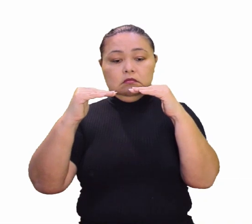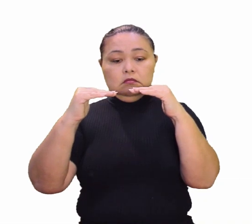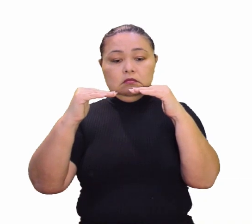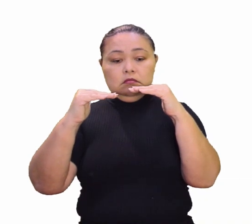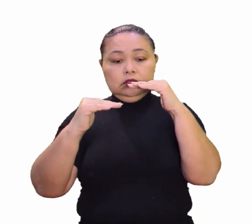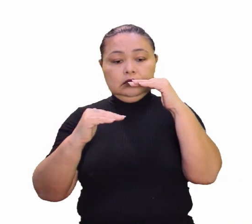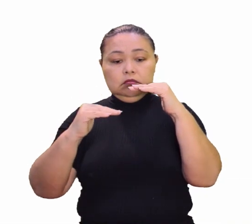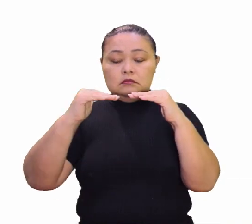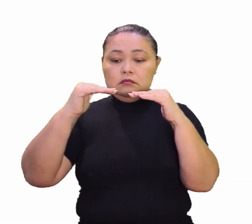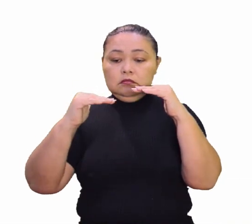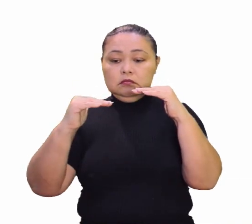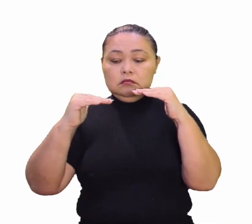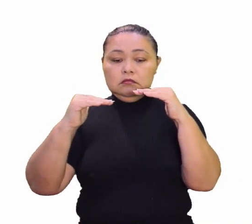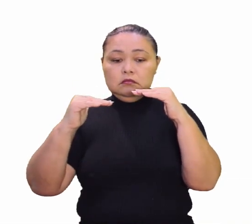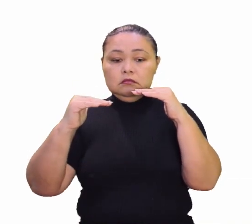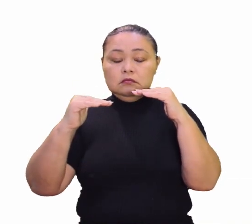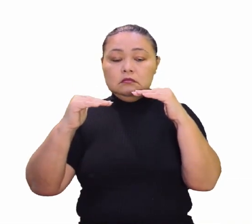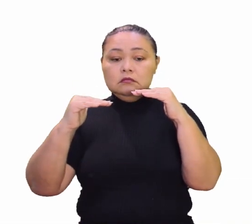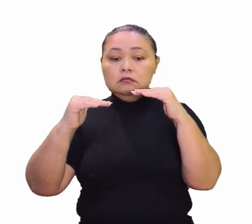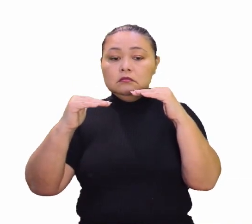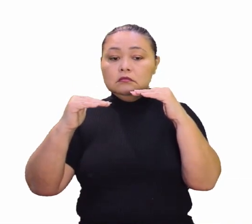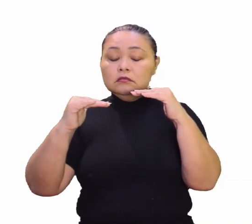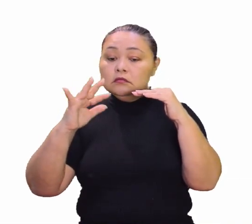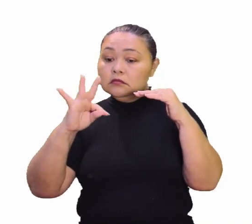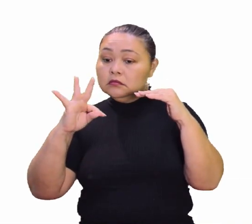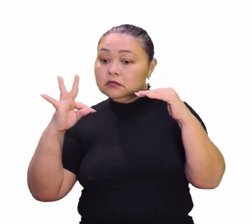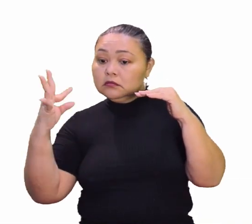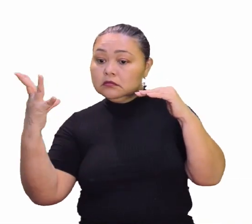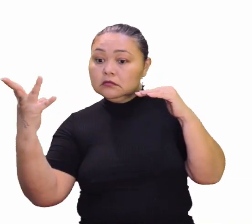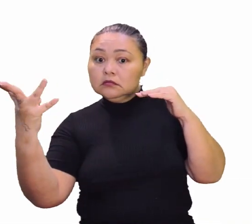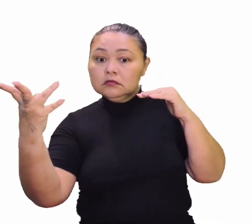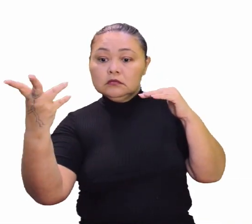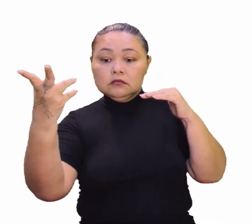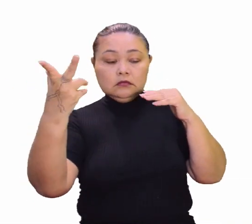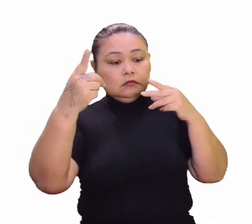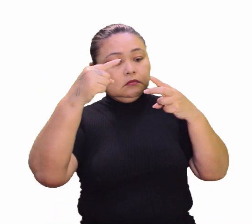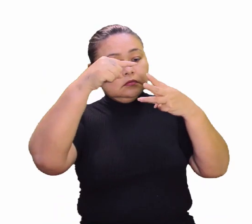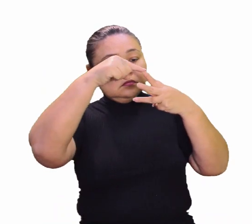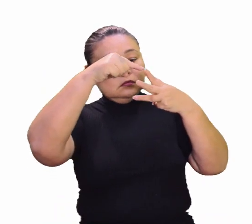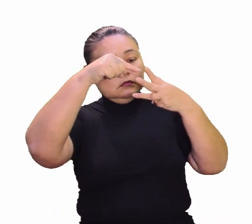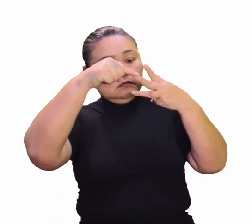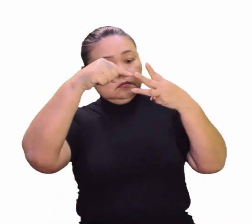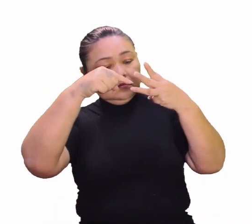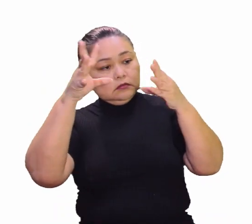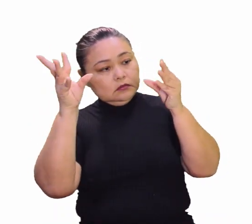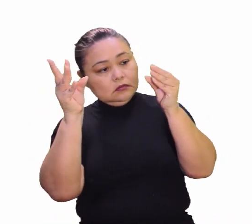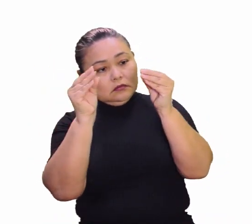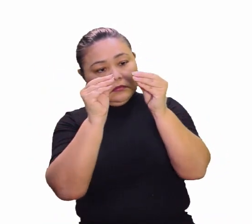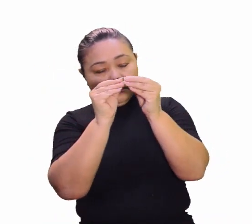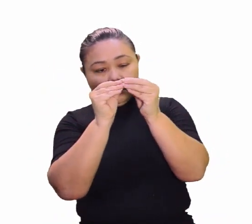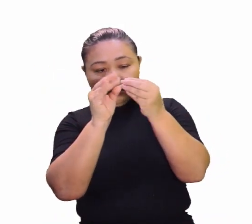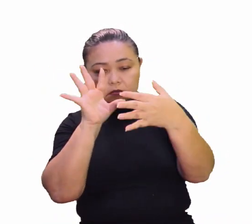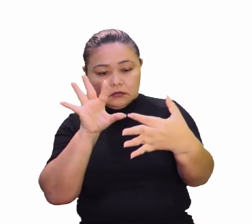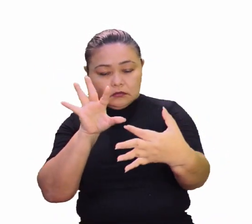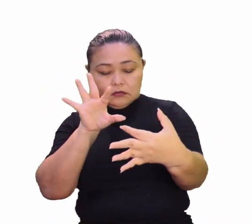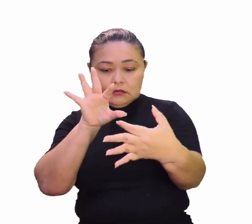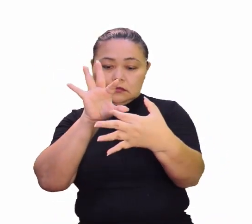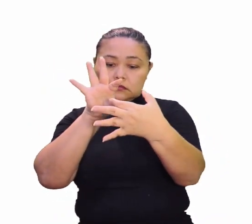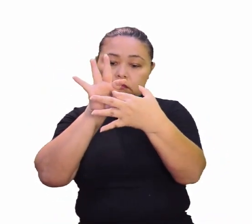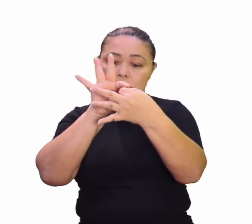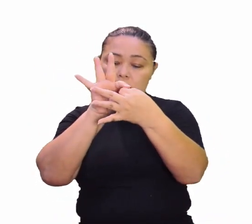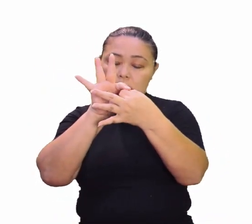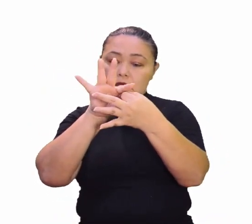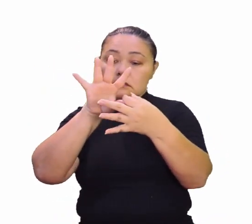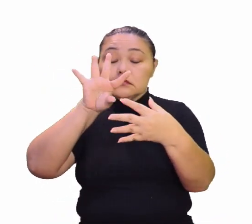o equitativo. Muito bem. Ok? E todos, né? E todos eles juntos trazem a